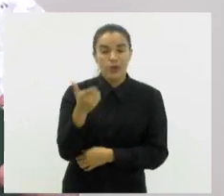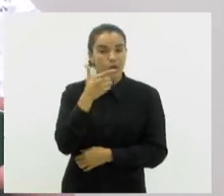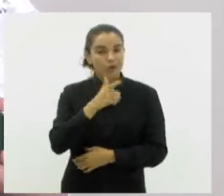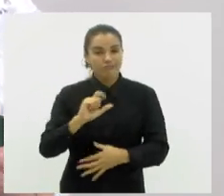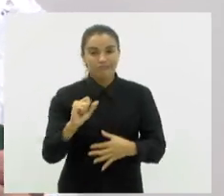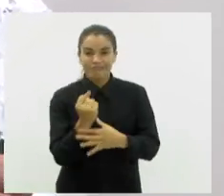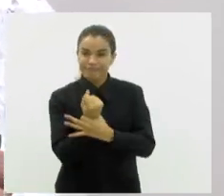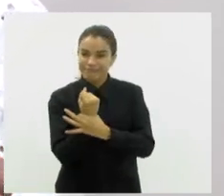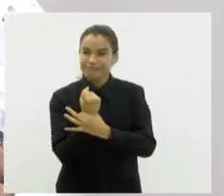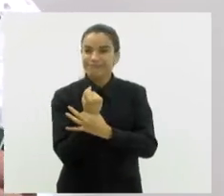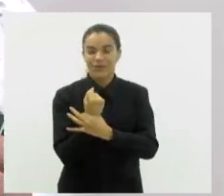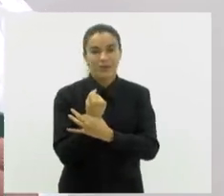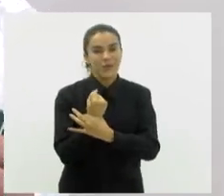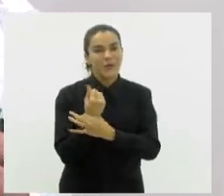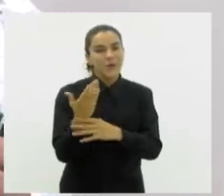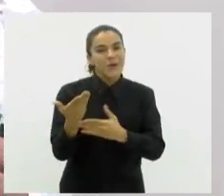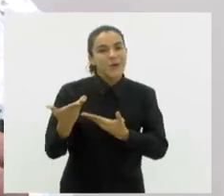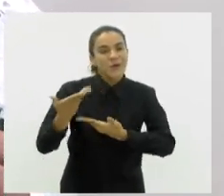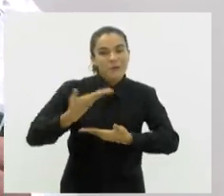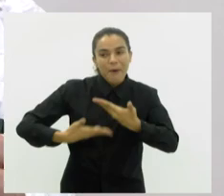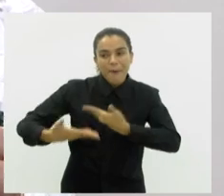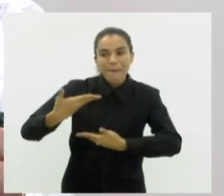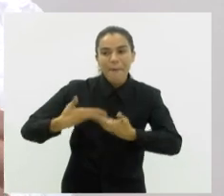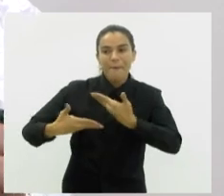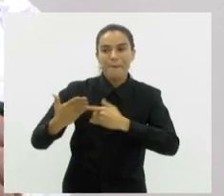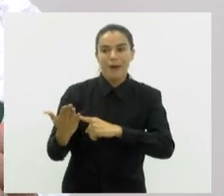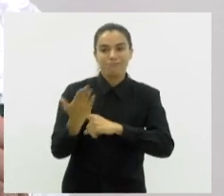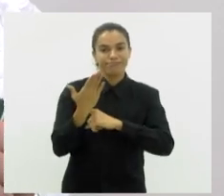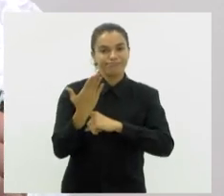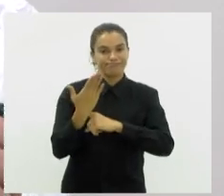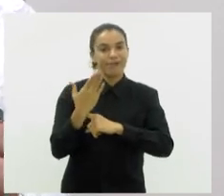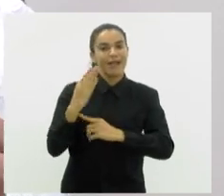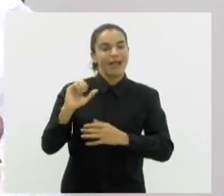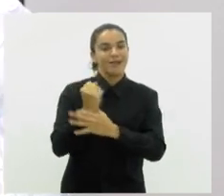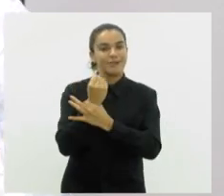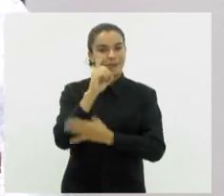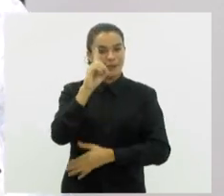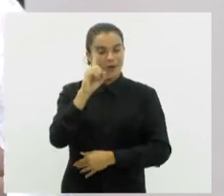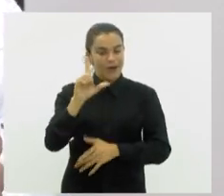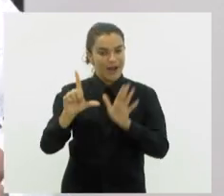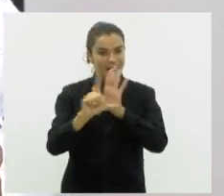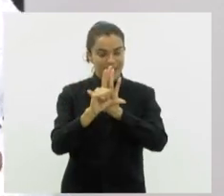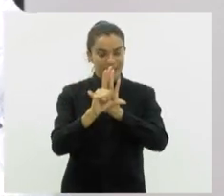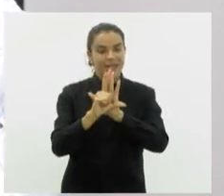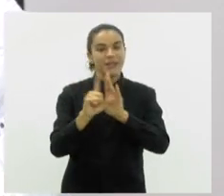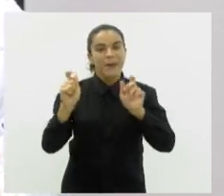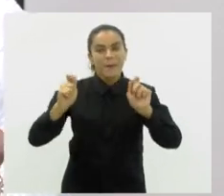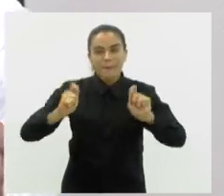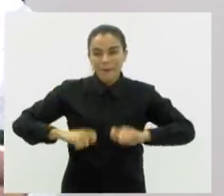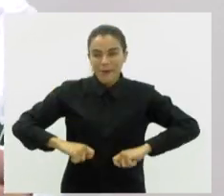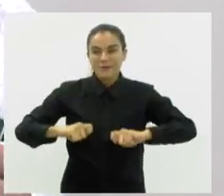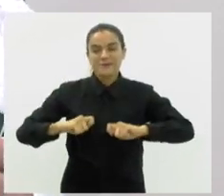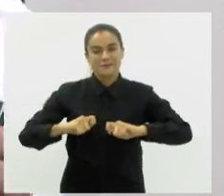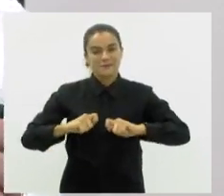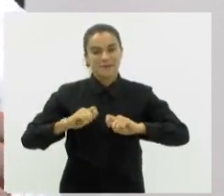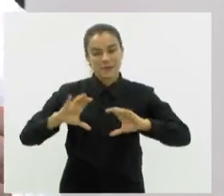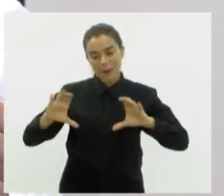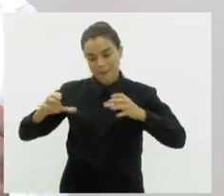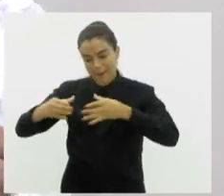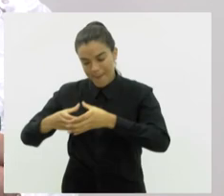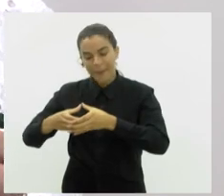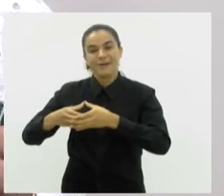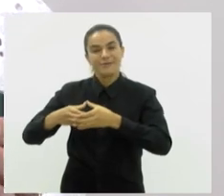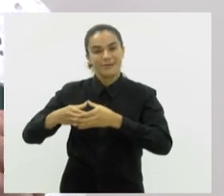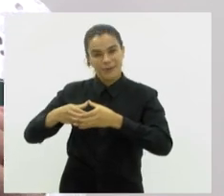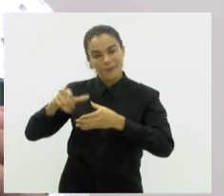garante os benefícios que ele tem perante a lei. Então, é a possibilidade desse público, desse